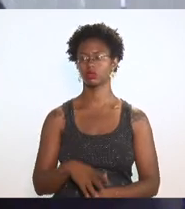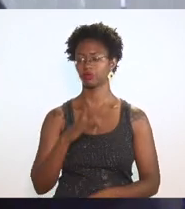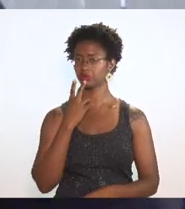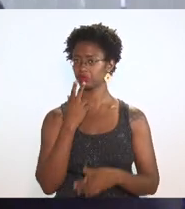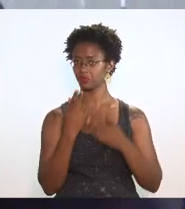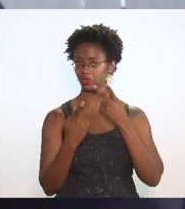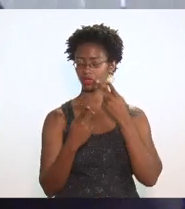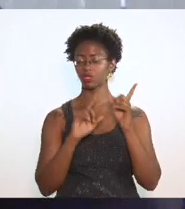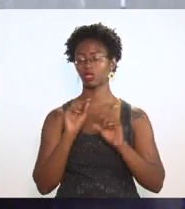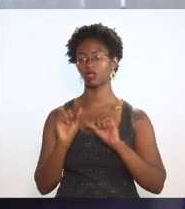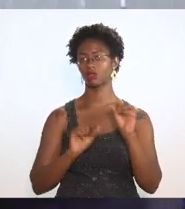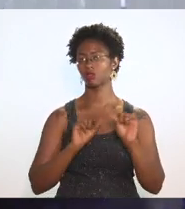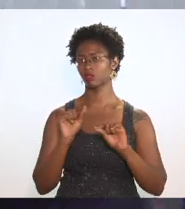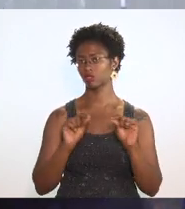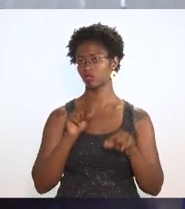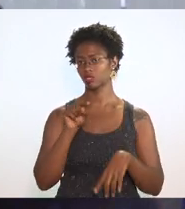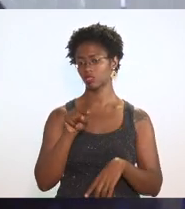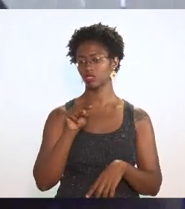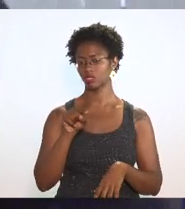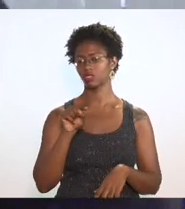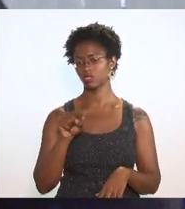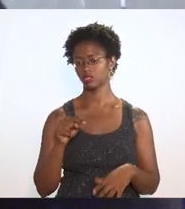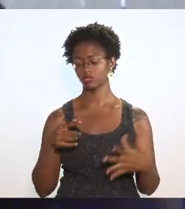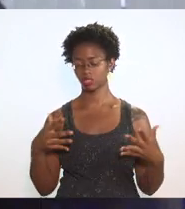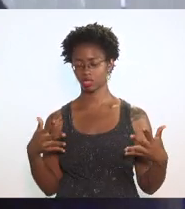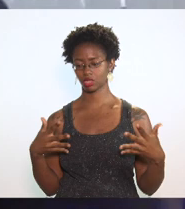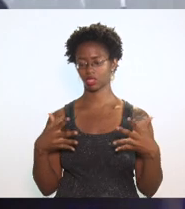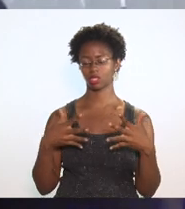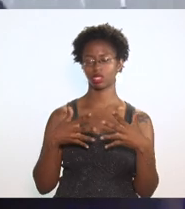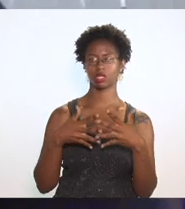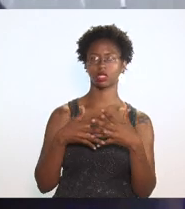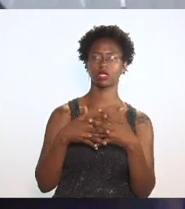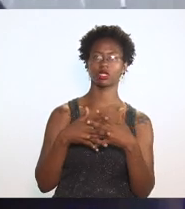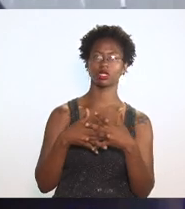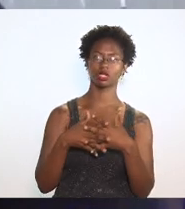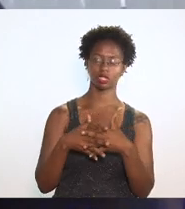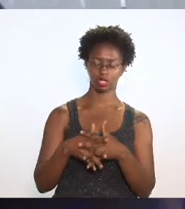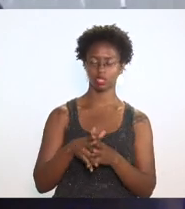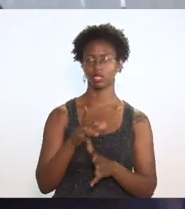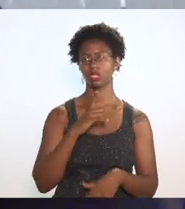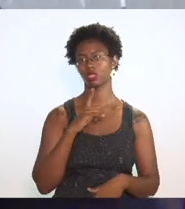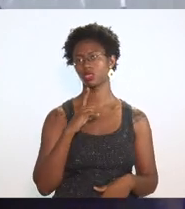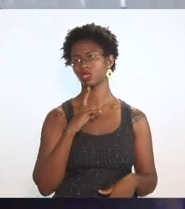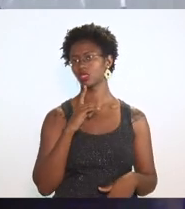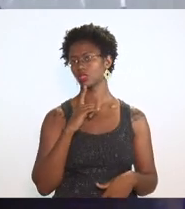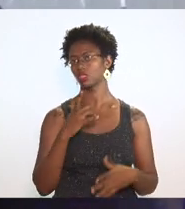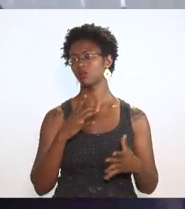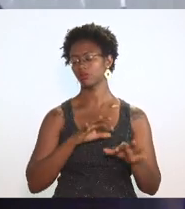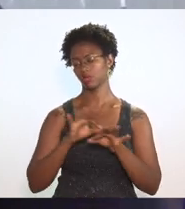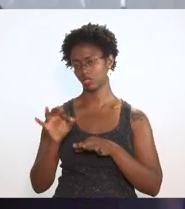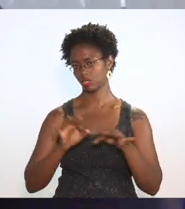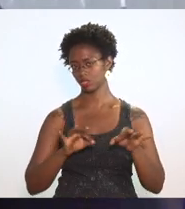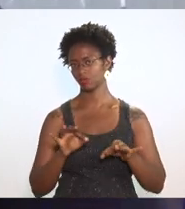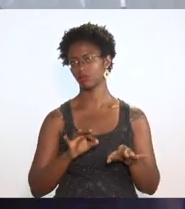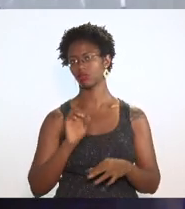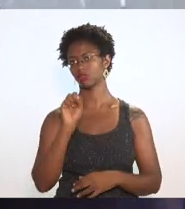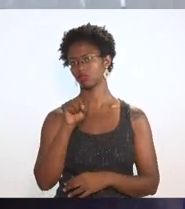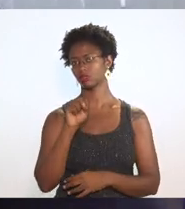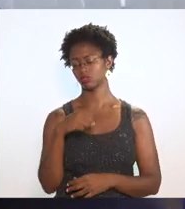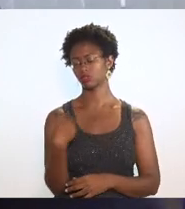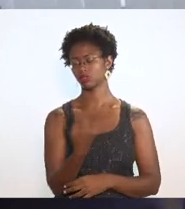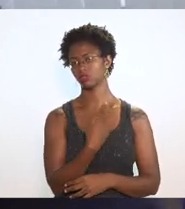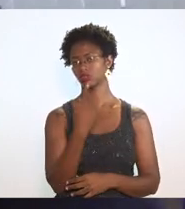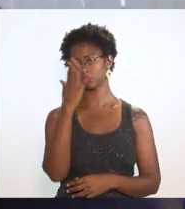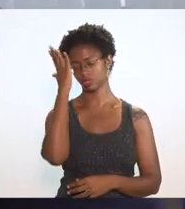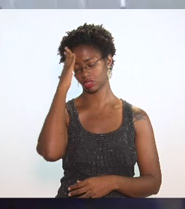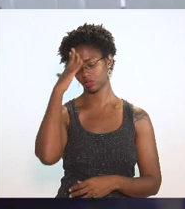que esses instrumentos estão entrelaçados eles têm um VR de planejamento sim nós reconhecemos